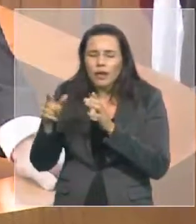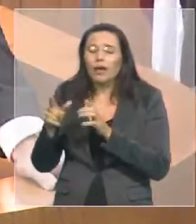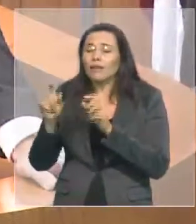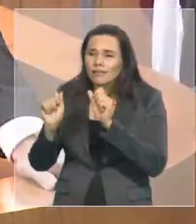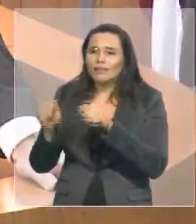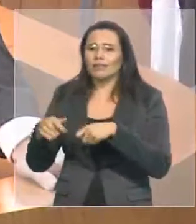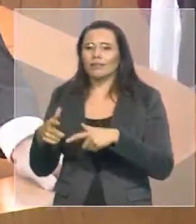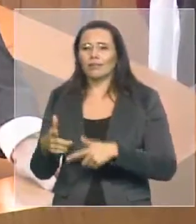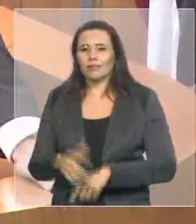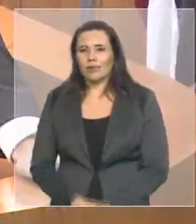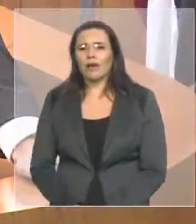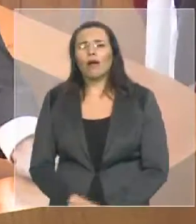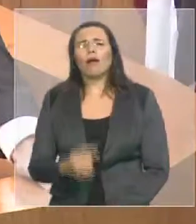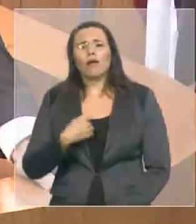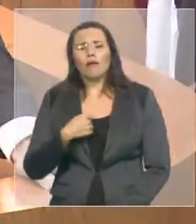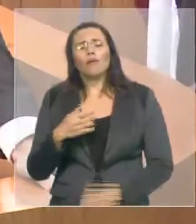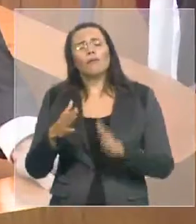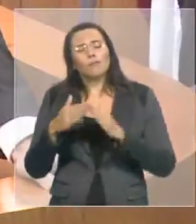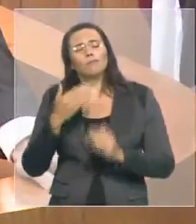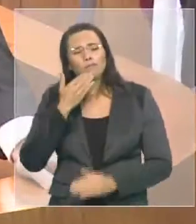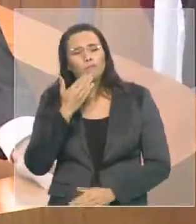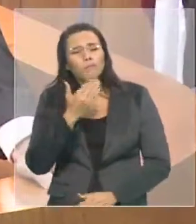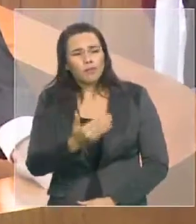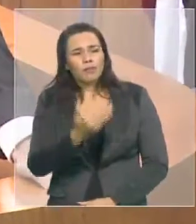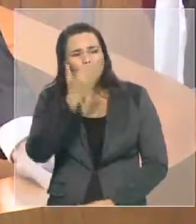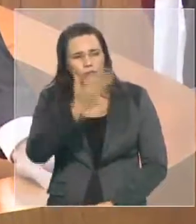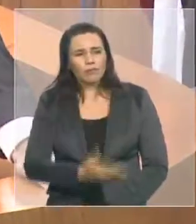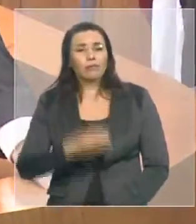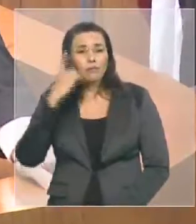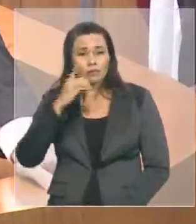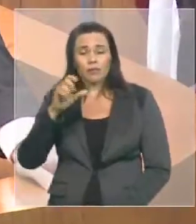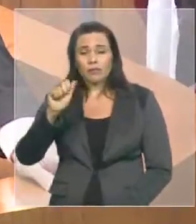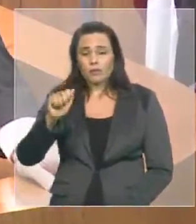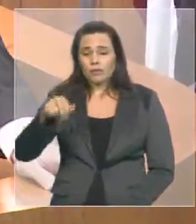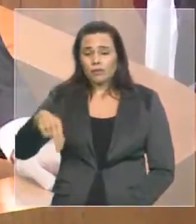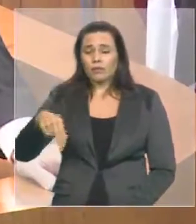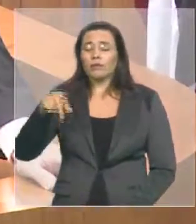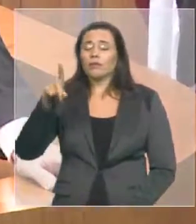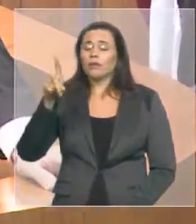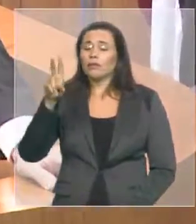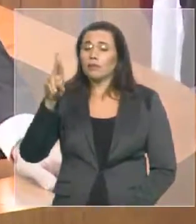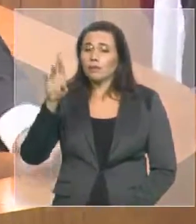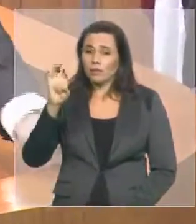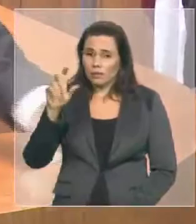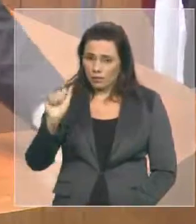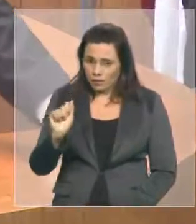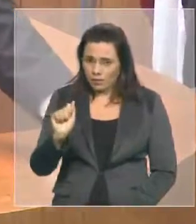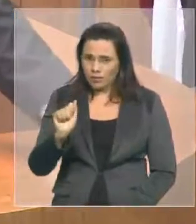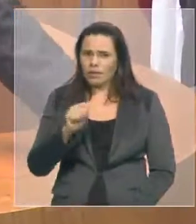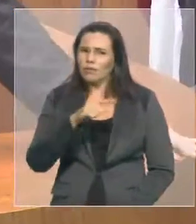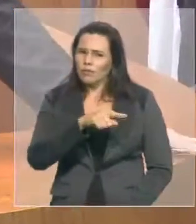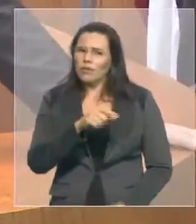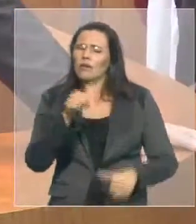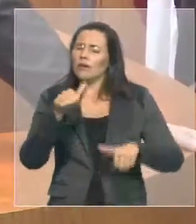fizessem uma avaliação. Veja bem, não digo que não é, obviamente, que não é